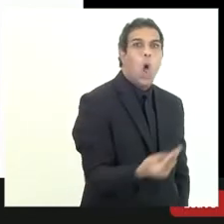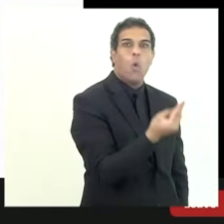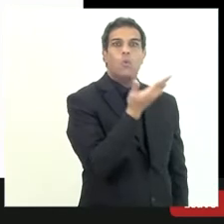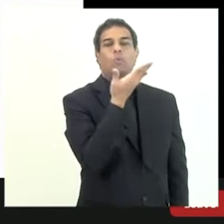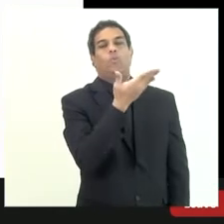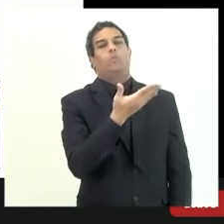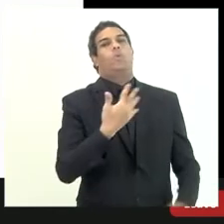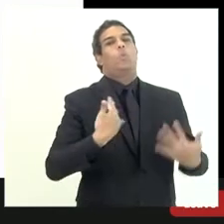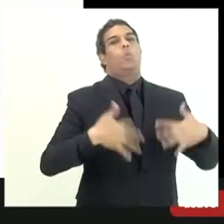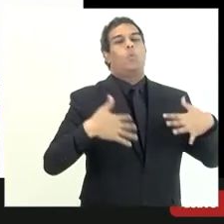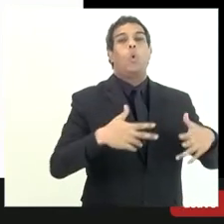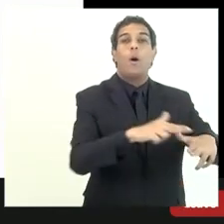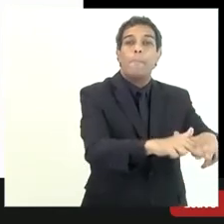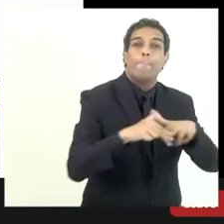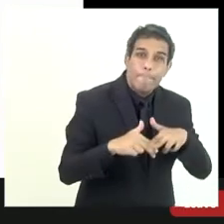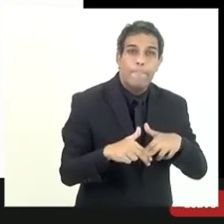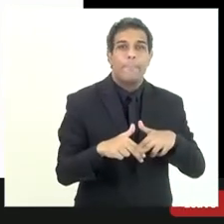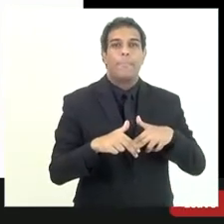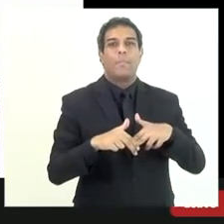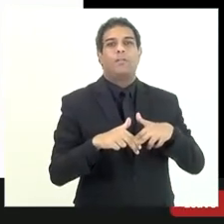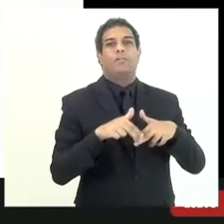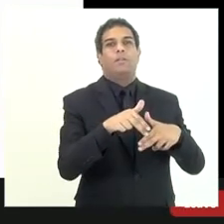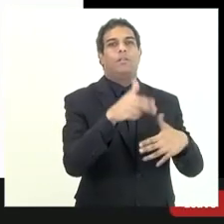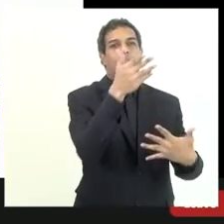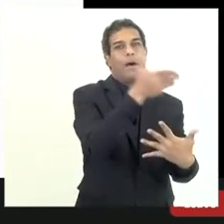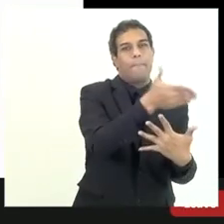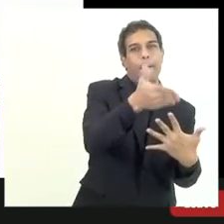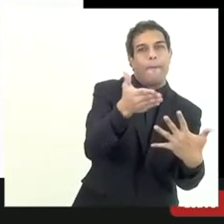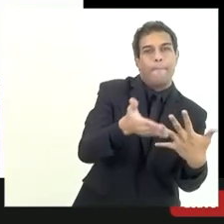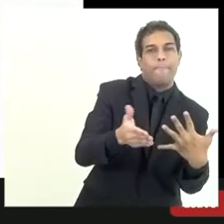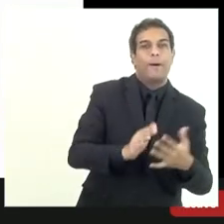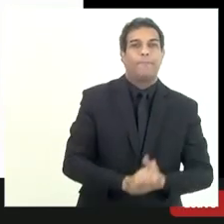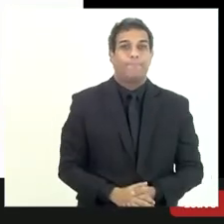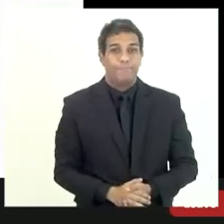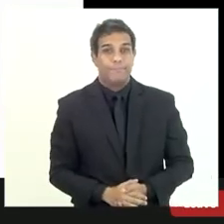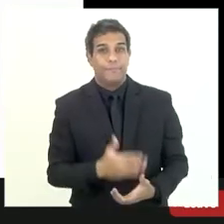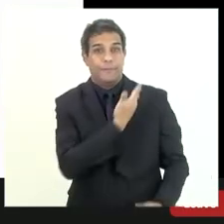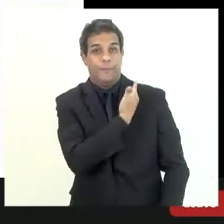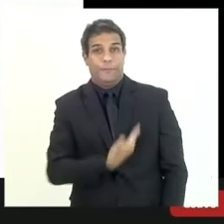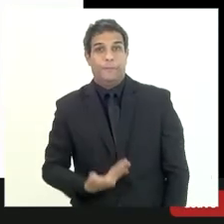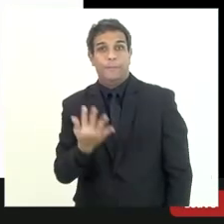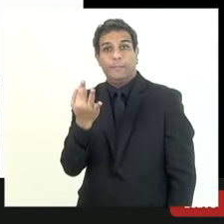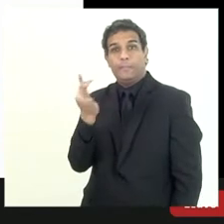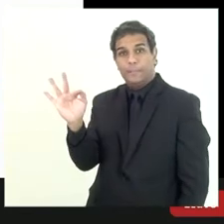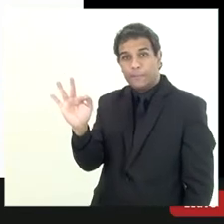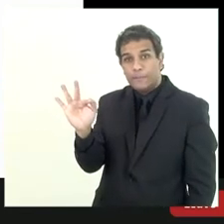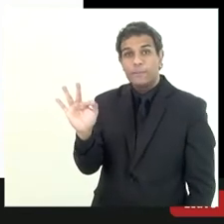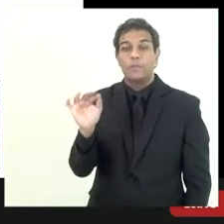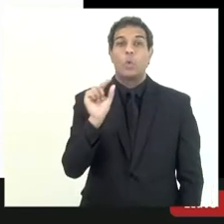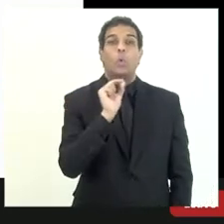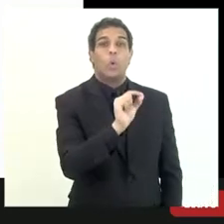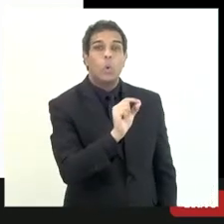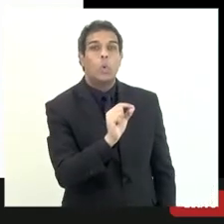por conta dessa portaria né a União estabeleceu ao invés de 5 como a PGE estabeleceu um rate